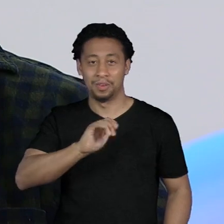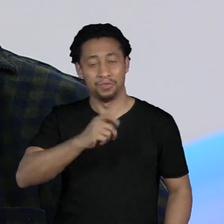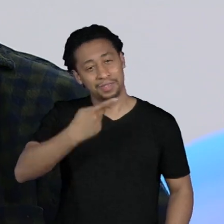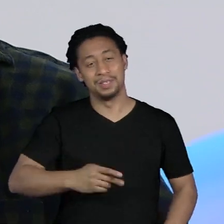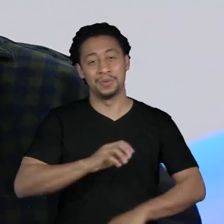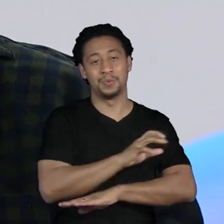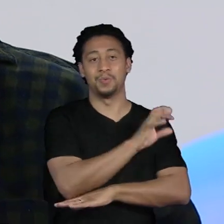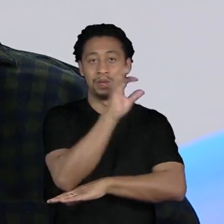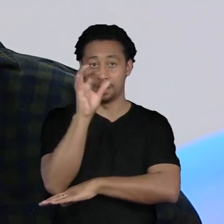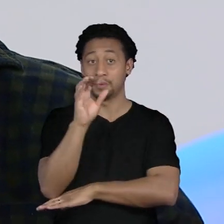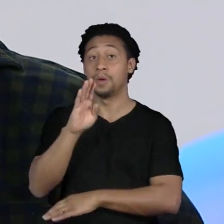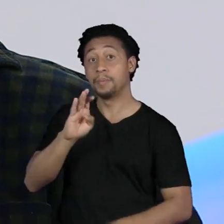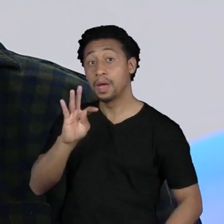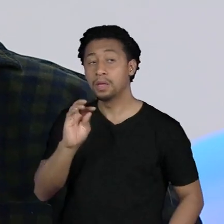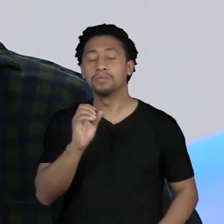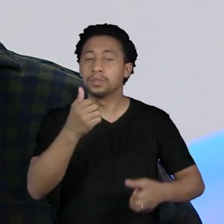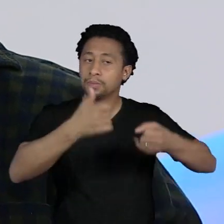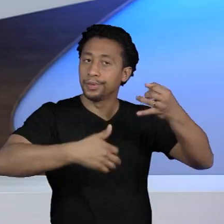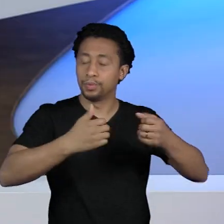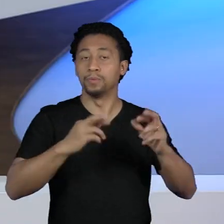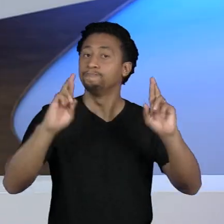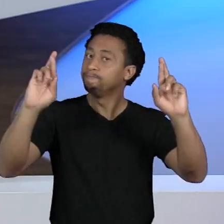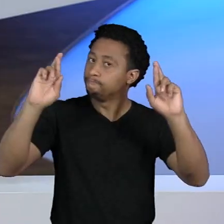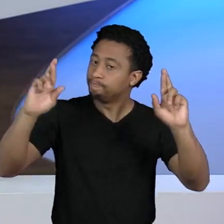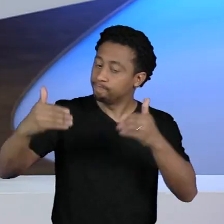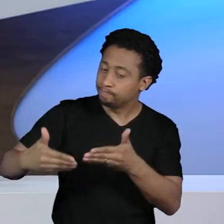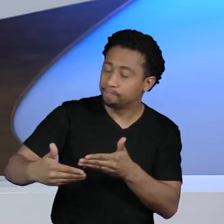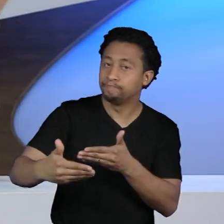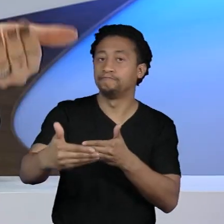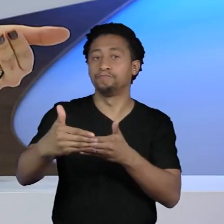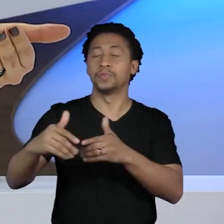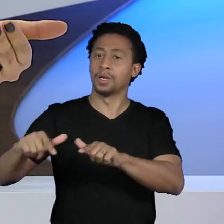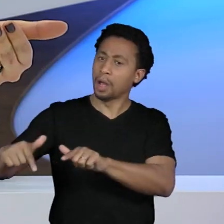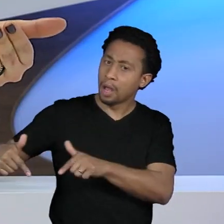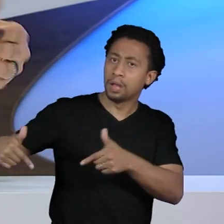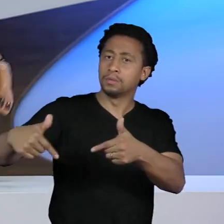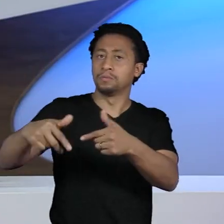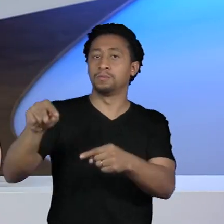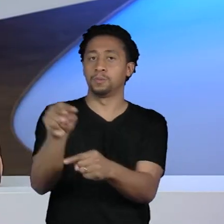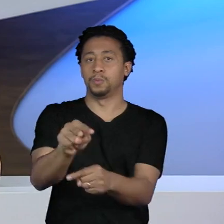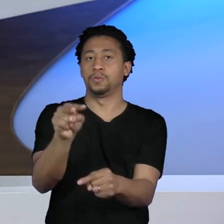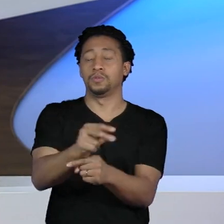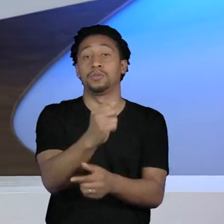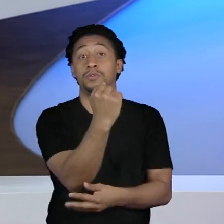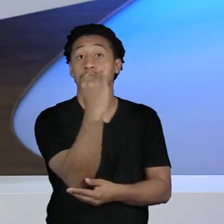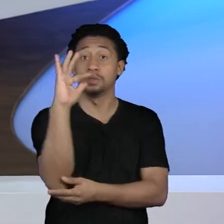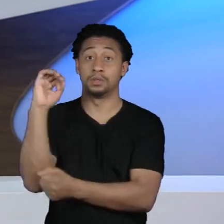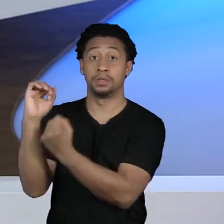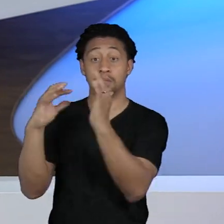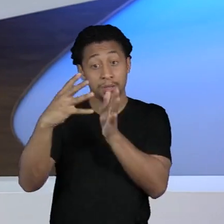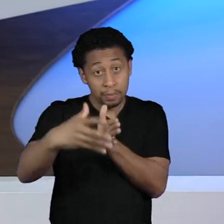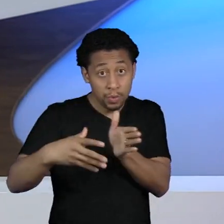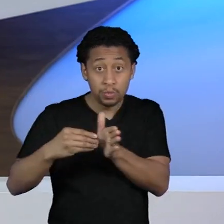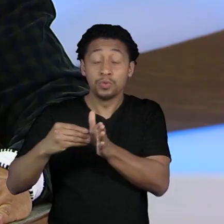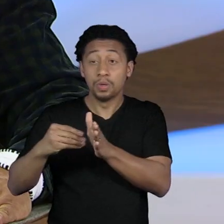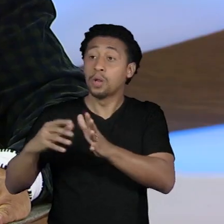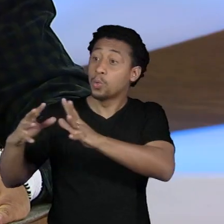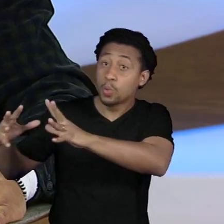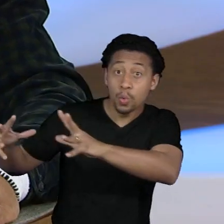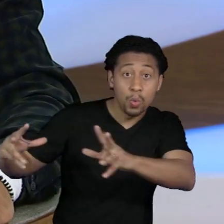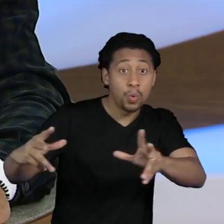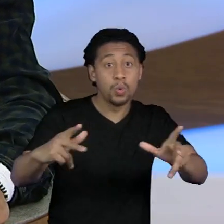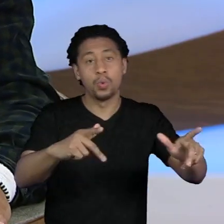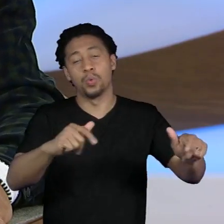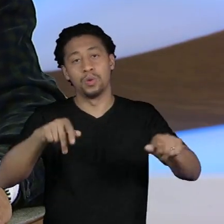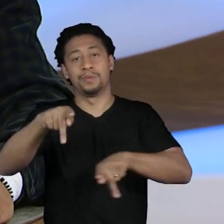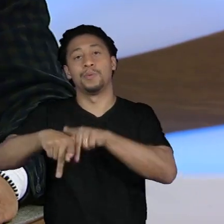Beto Marubo disse ter esperança de que a defesa da Amazônia seja um dia de interesse de toda